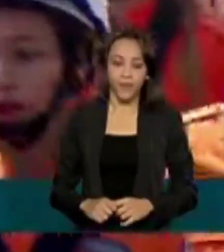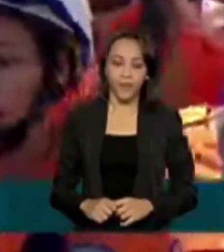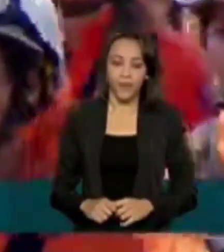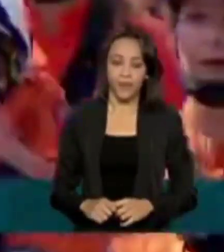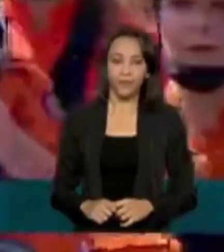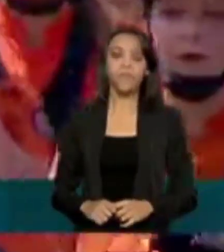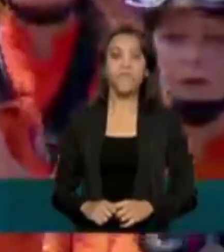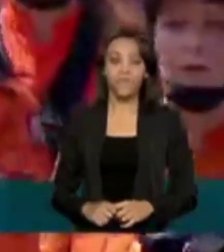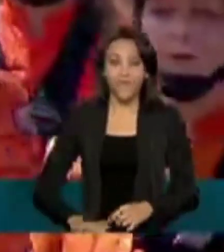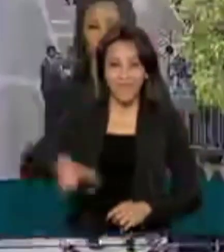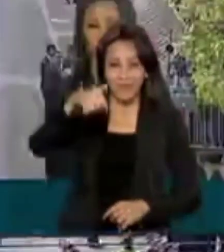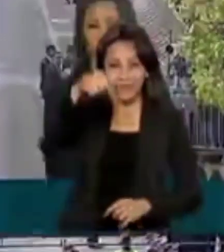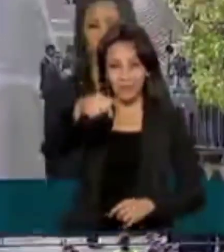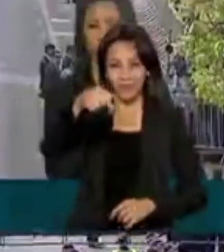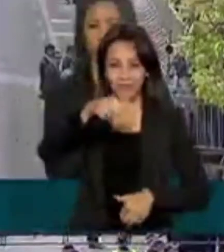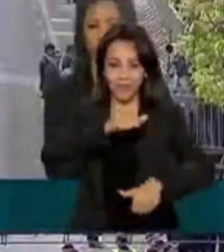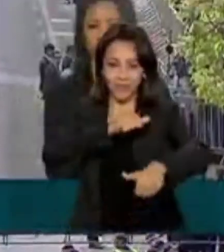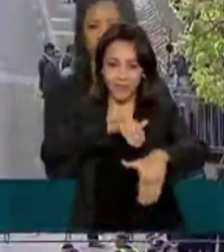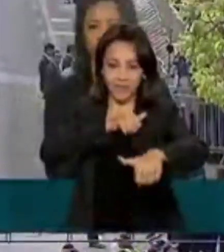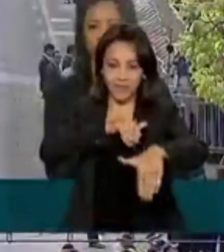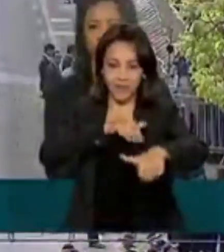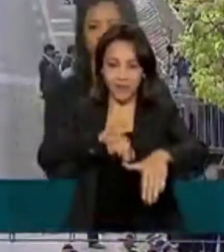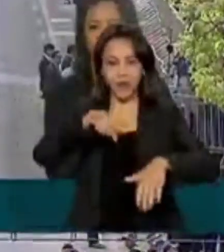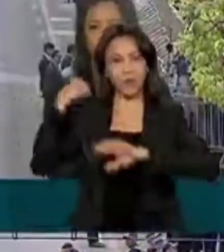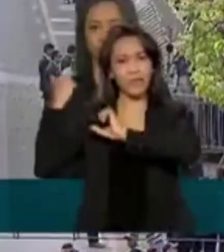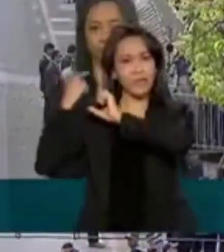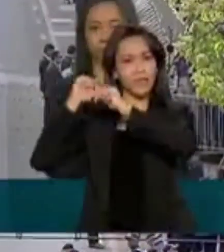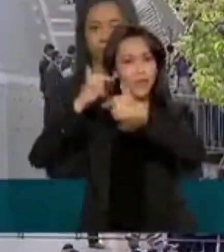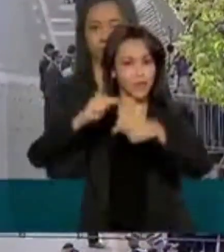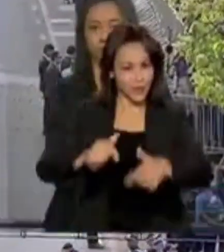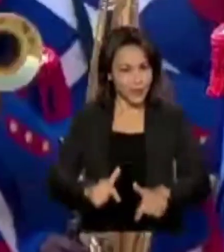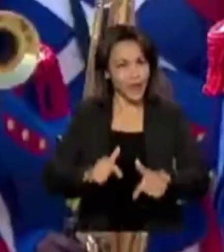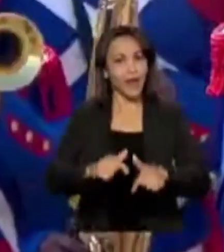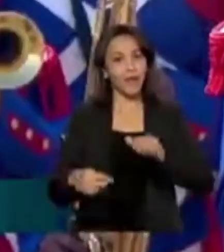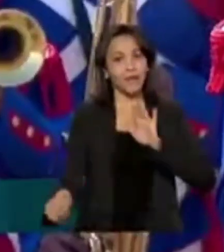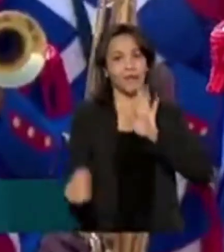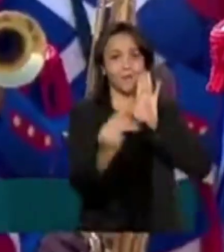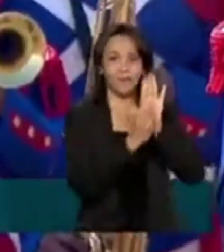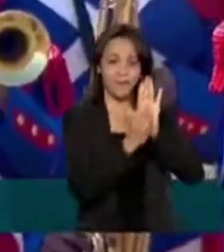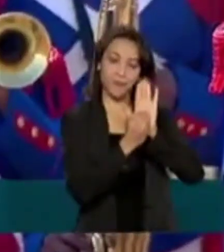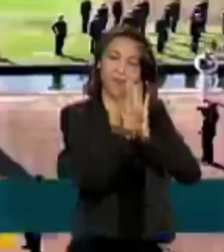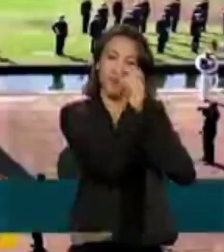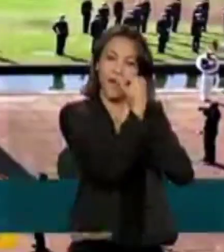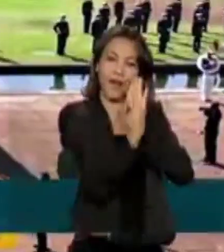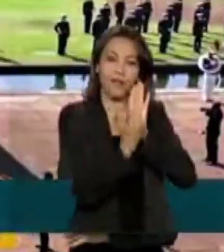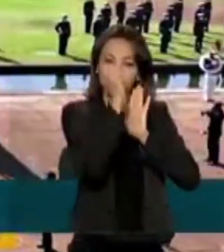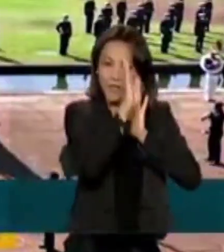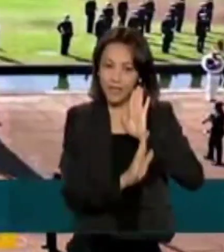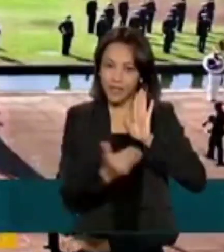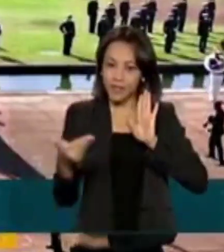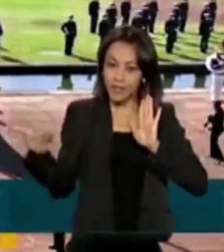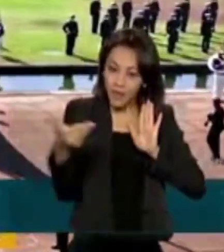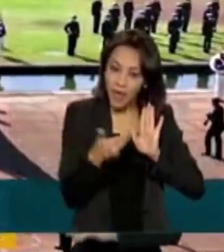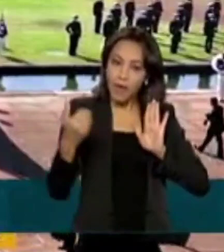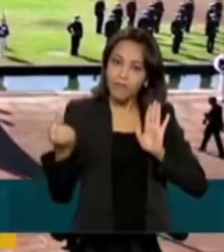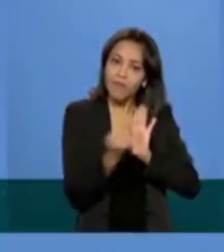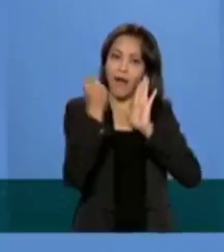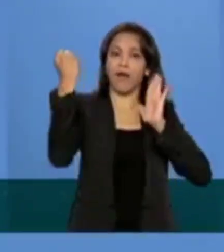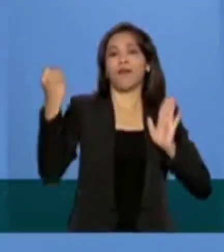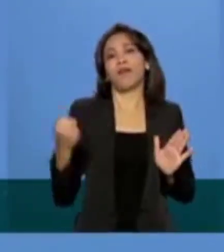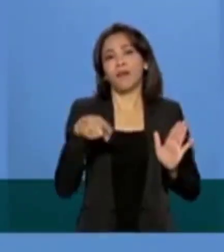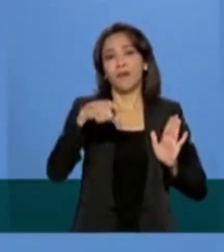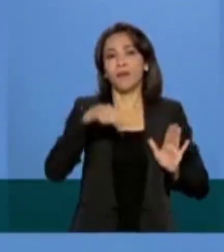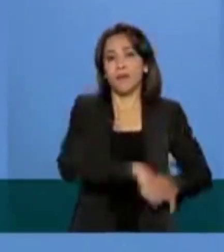7 de setembro, uma data tradicional do calendário dos brasileiros. Marco da independência do país,